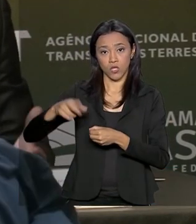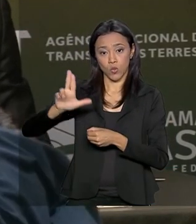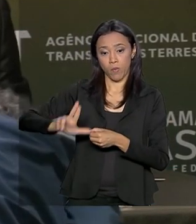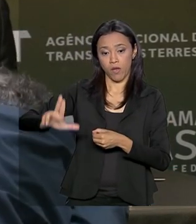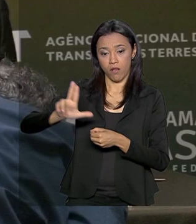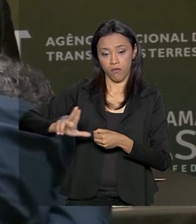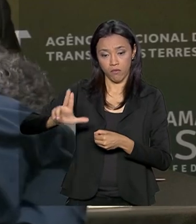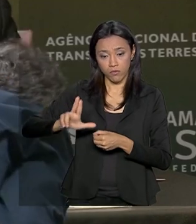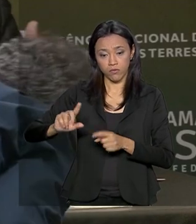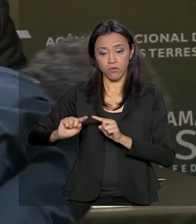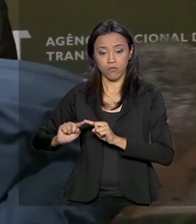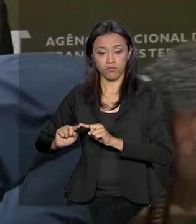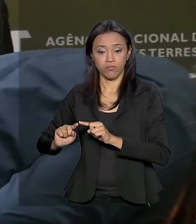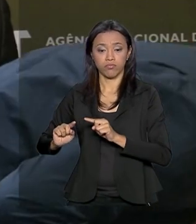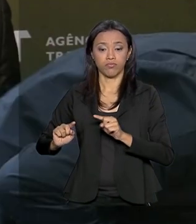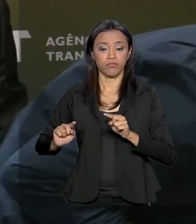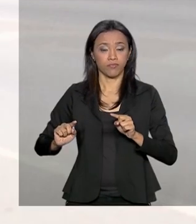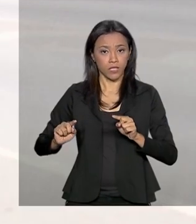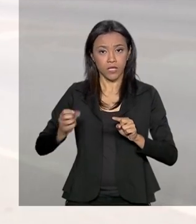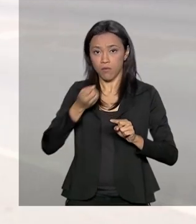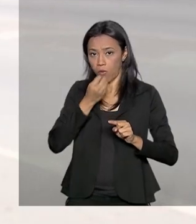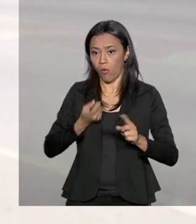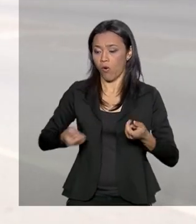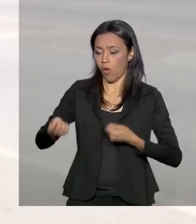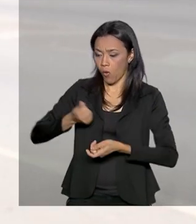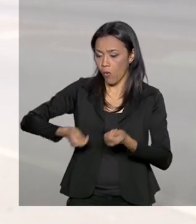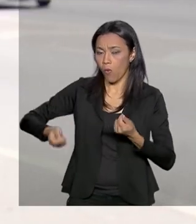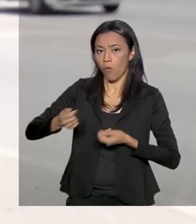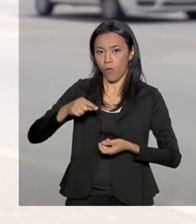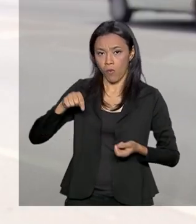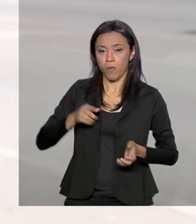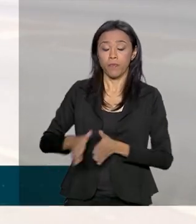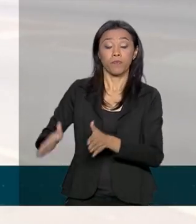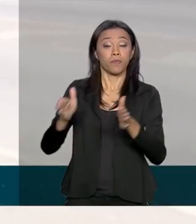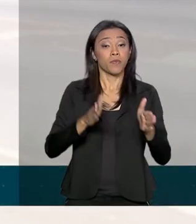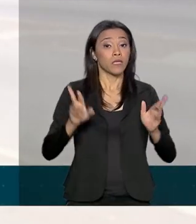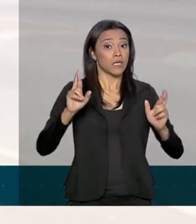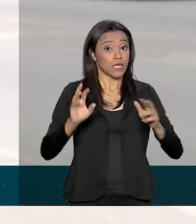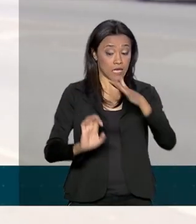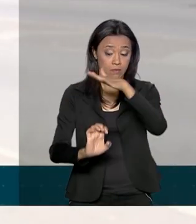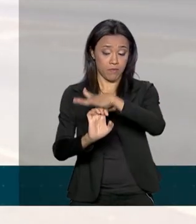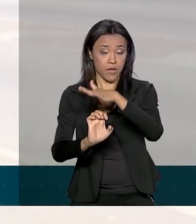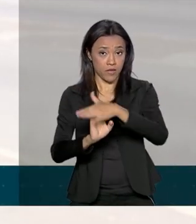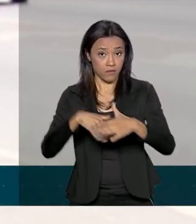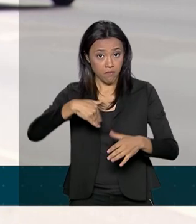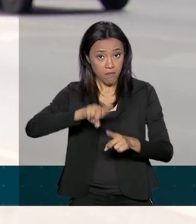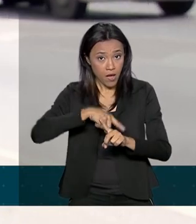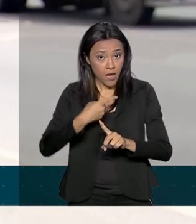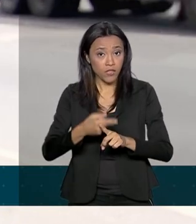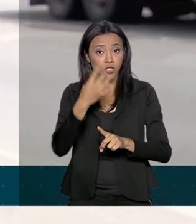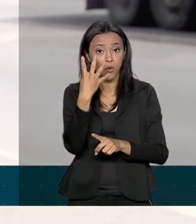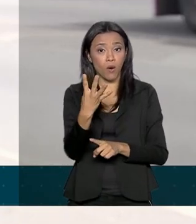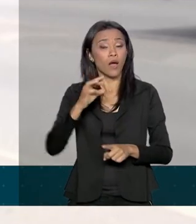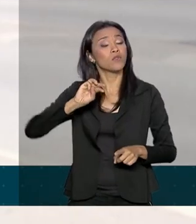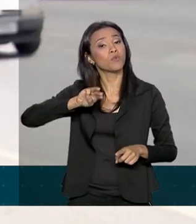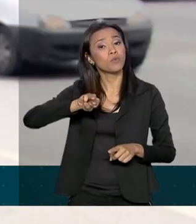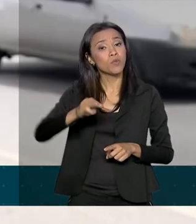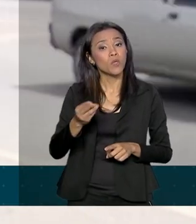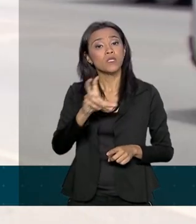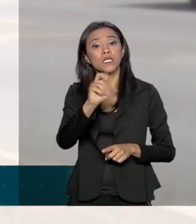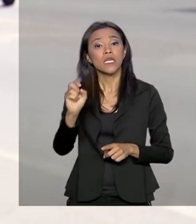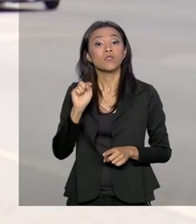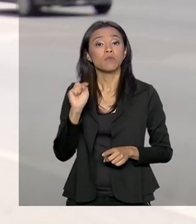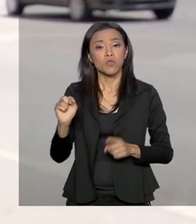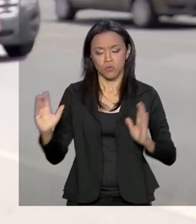região pujante em termos econômicos. A expectativa é que a empresa vencedora invista mais de R 4,5 bilhões nos próximos 30